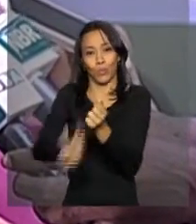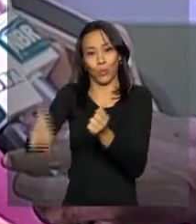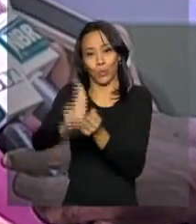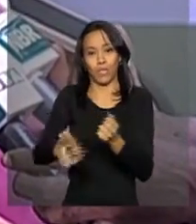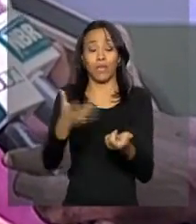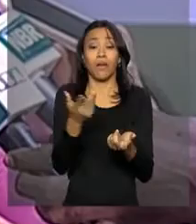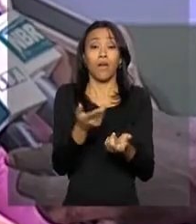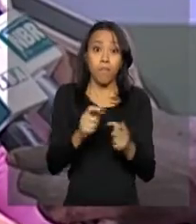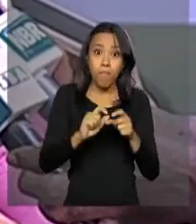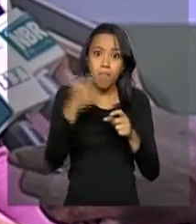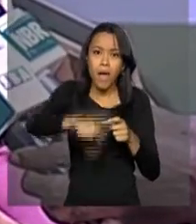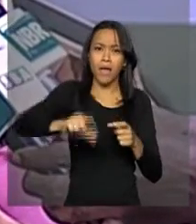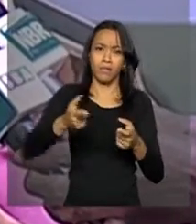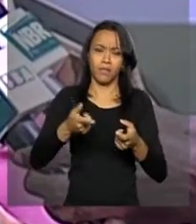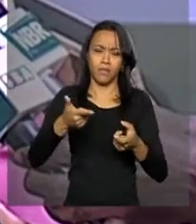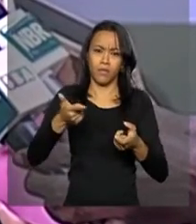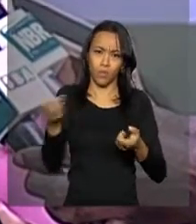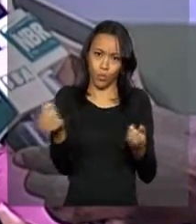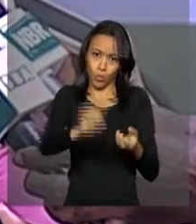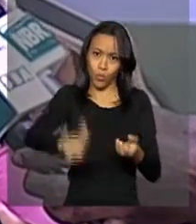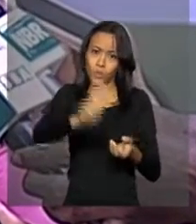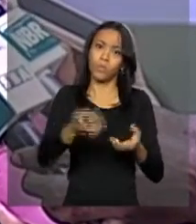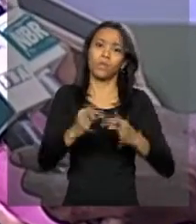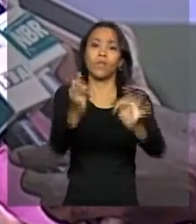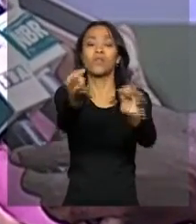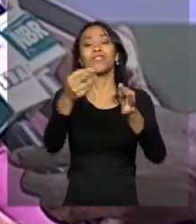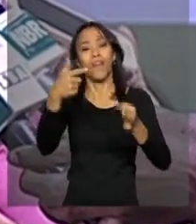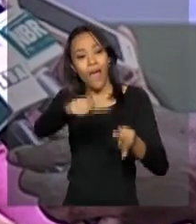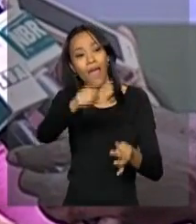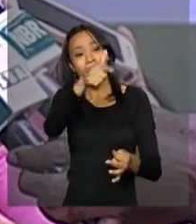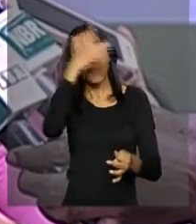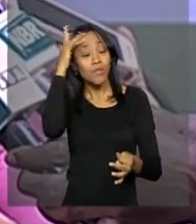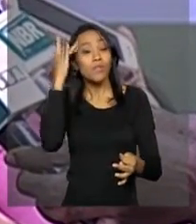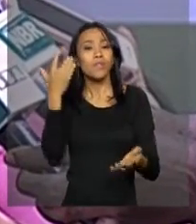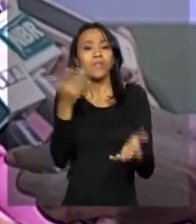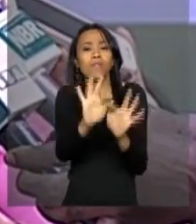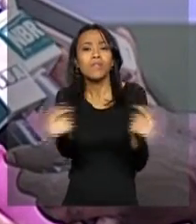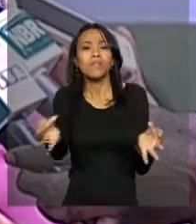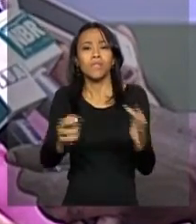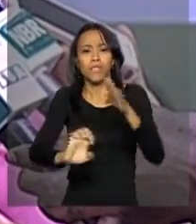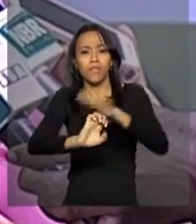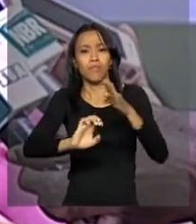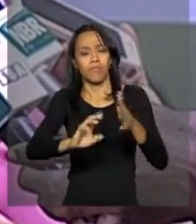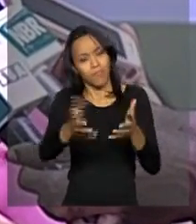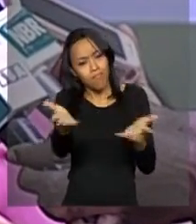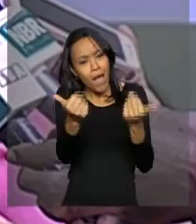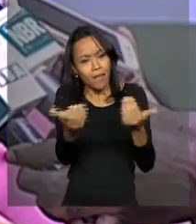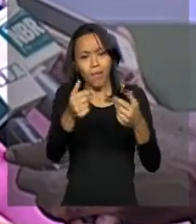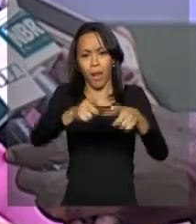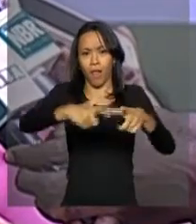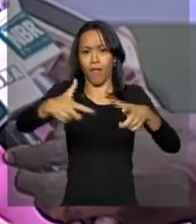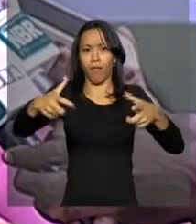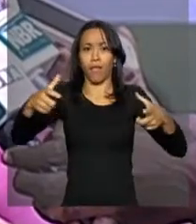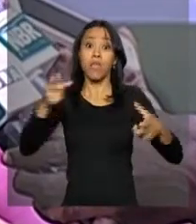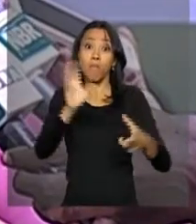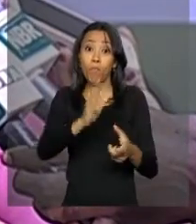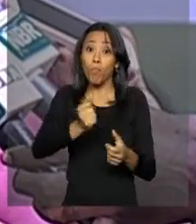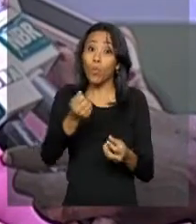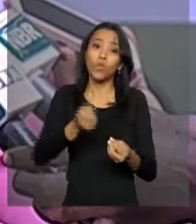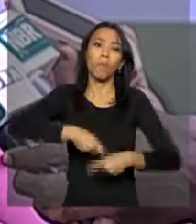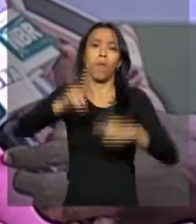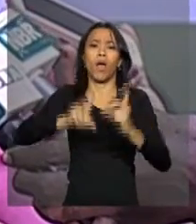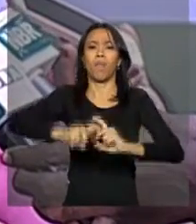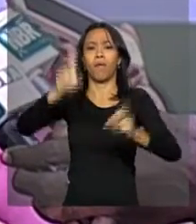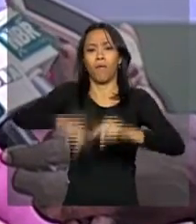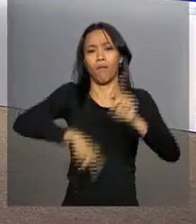tecnologia e inovação nós conseguimos fazer chegar a esses produtores, nós teremos ainda maior volume de exportação e mais